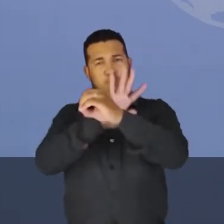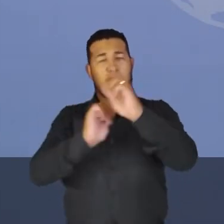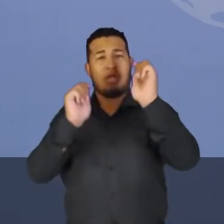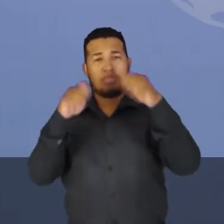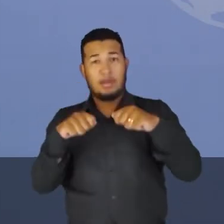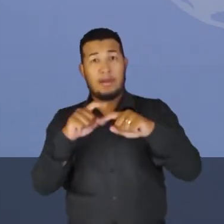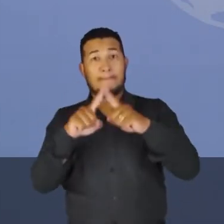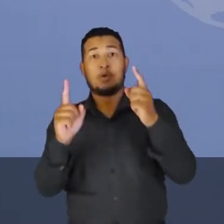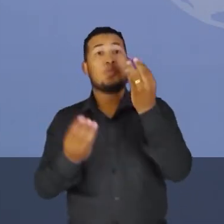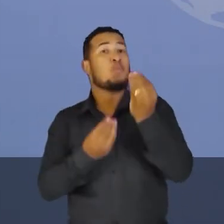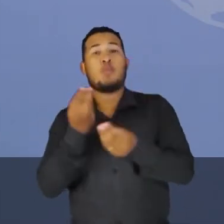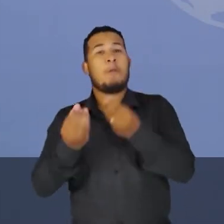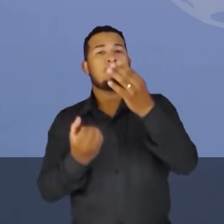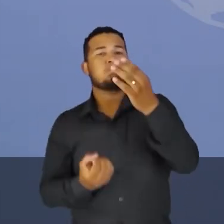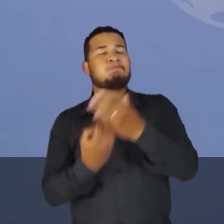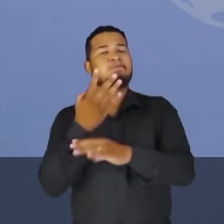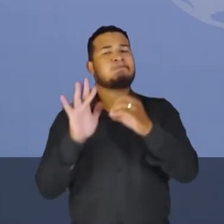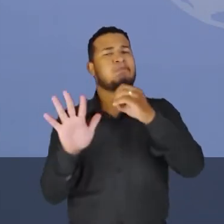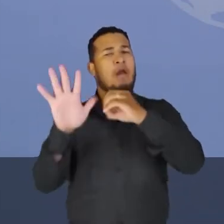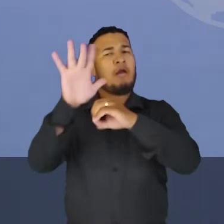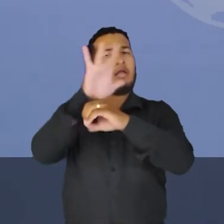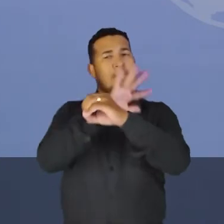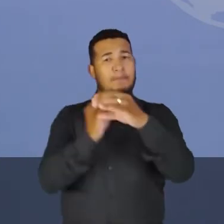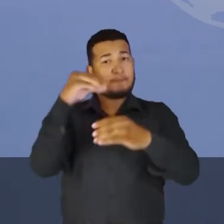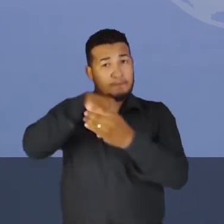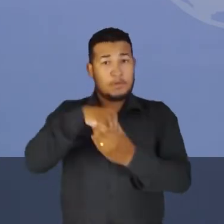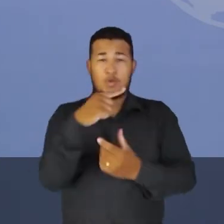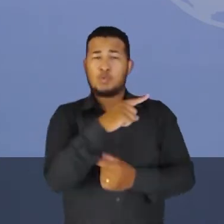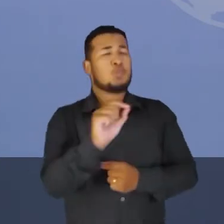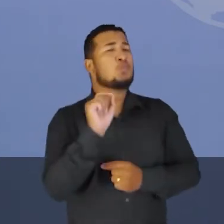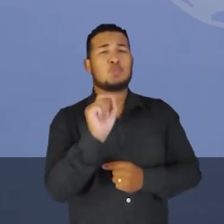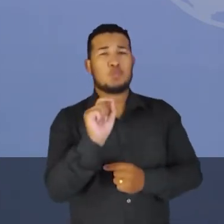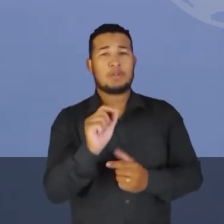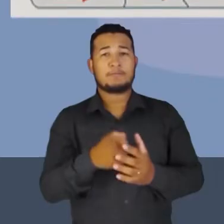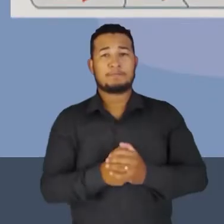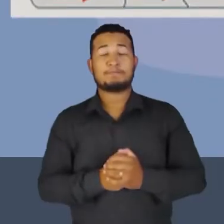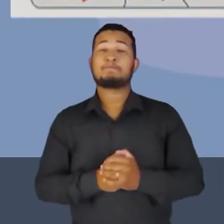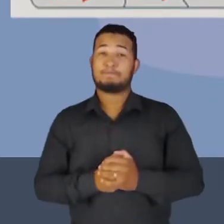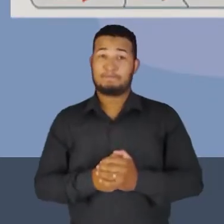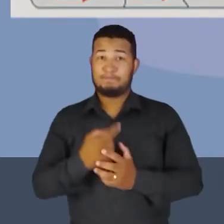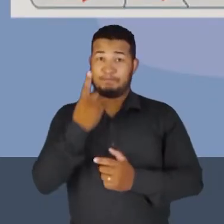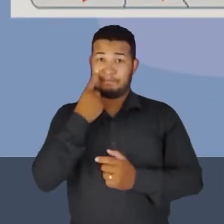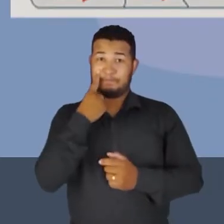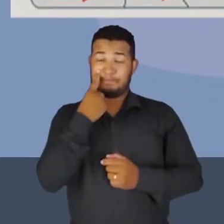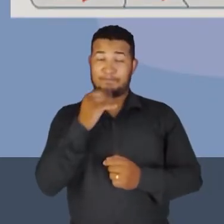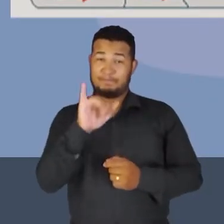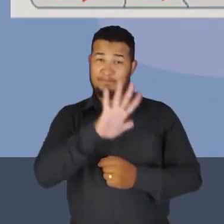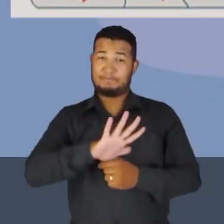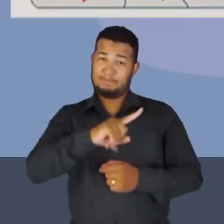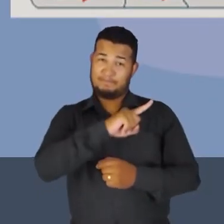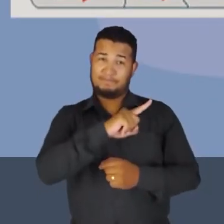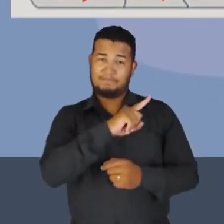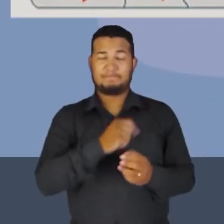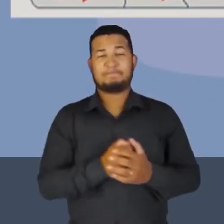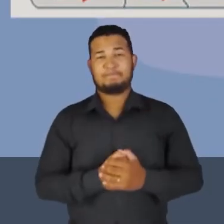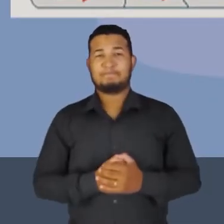geraria este campo magnético neste átomo? Então, vamos ao slide. Olha lá.